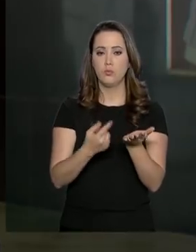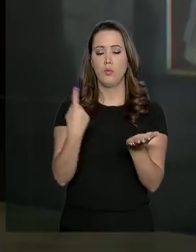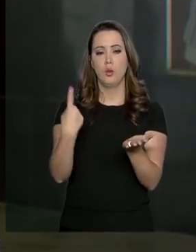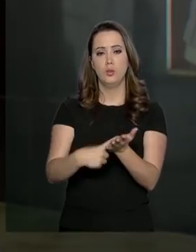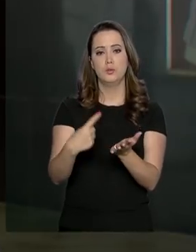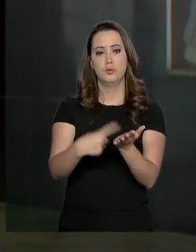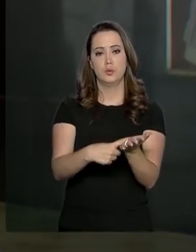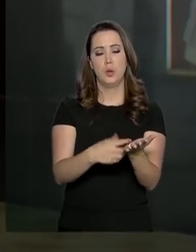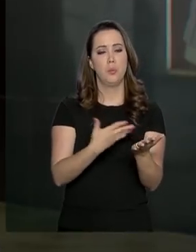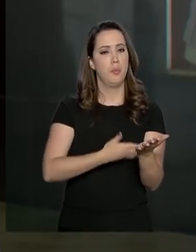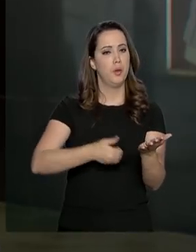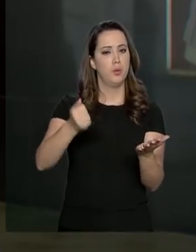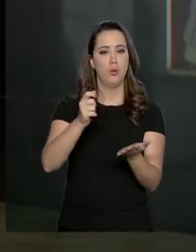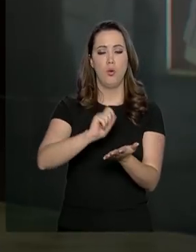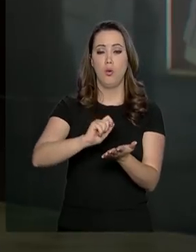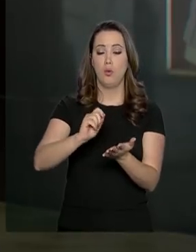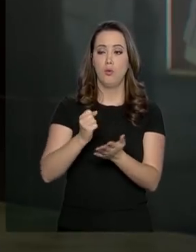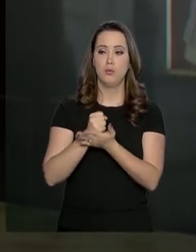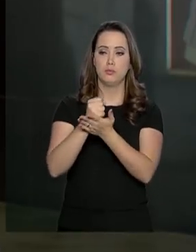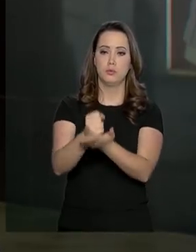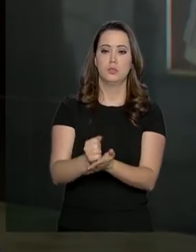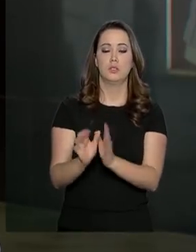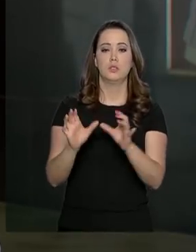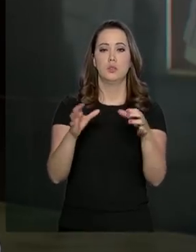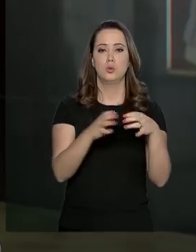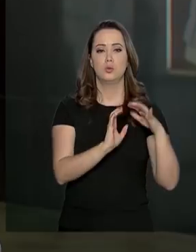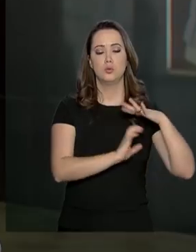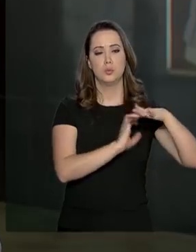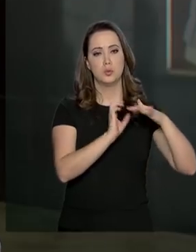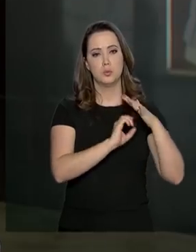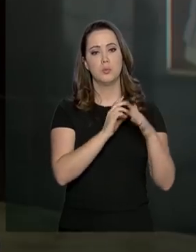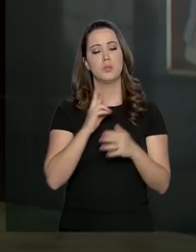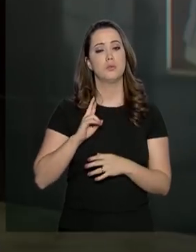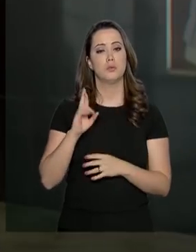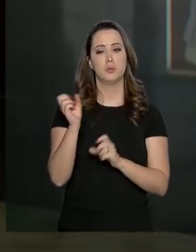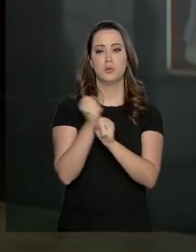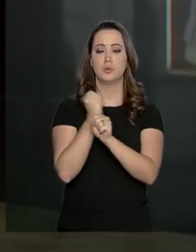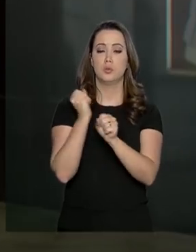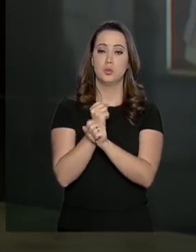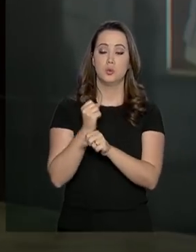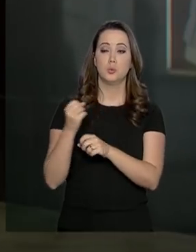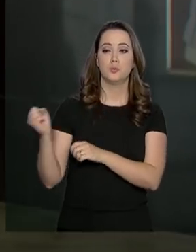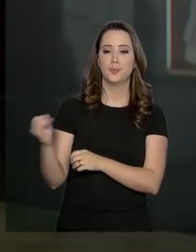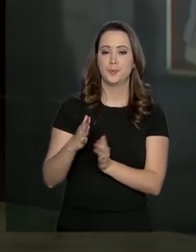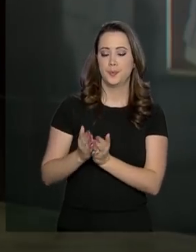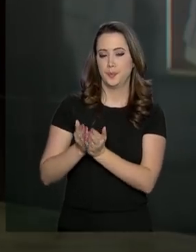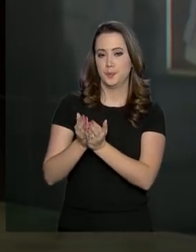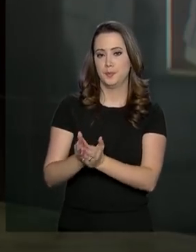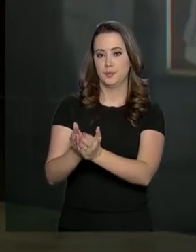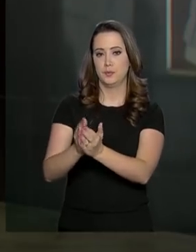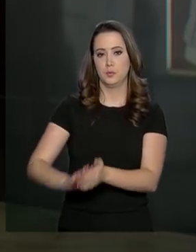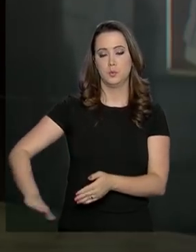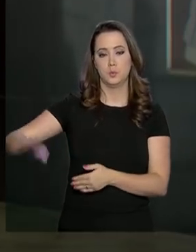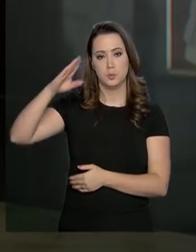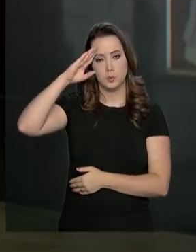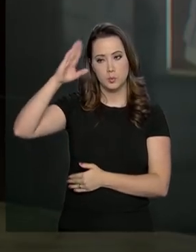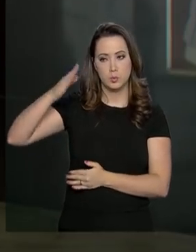da melhor oferta com o consórcio responsável pela construção de novos navios para a Marinha do Brasil.